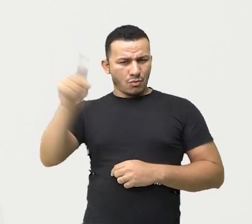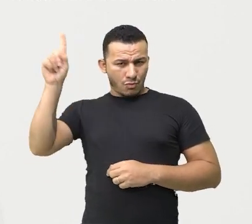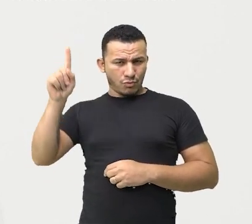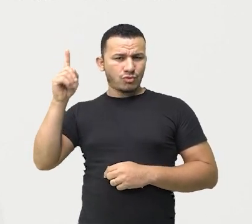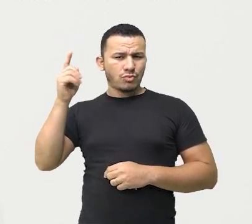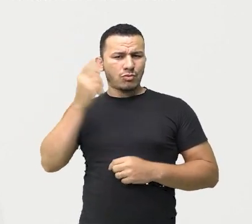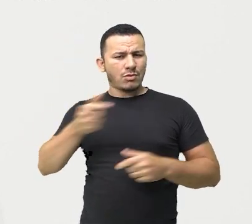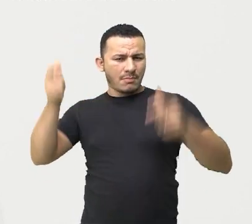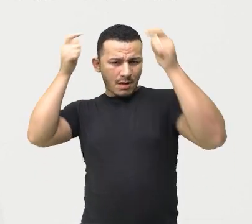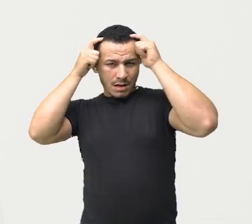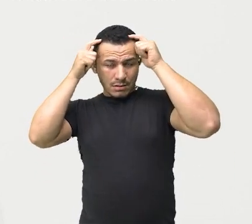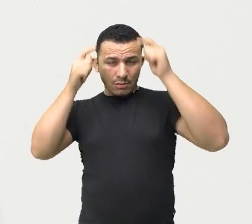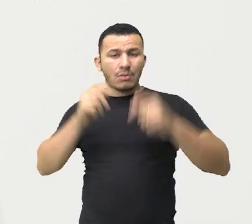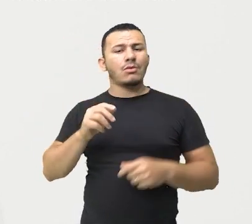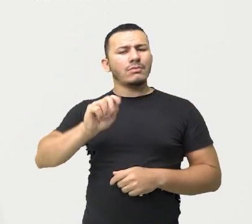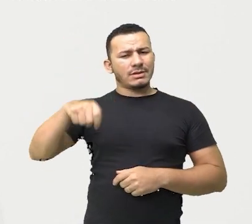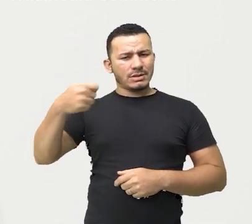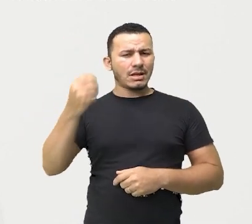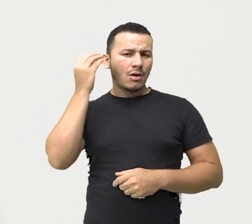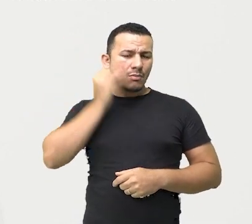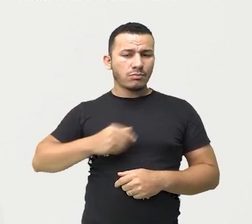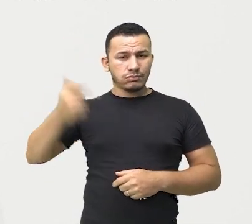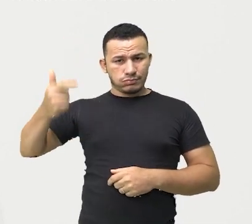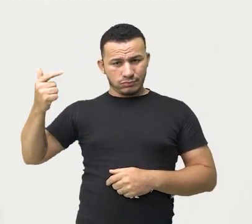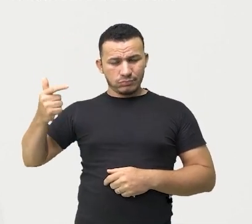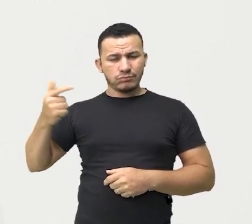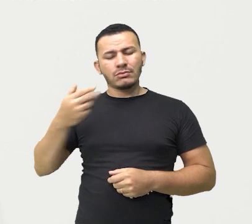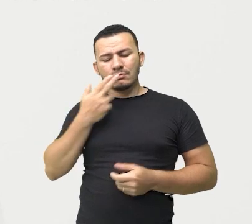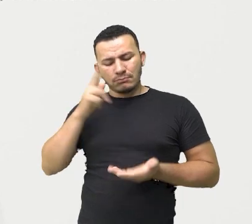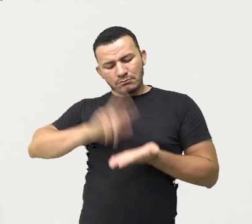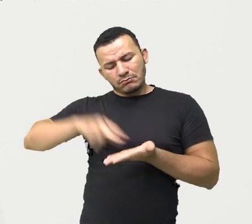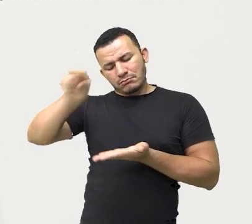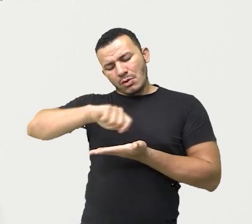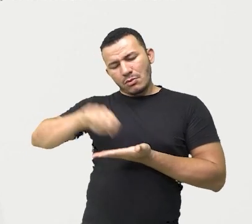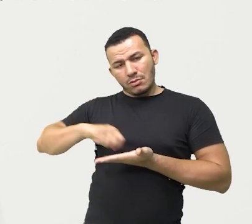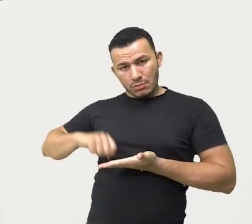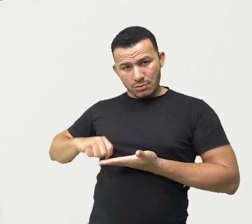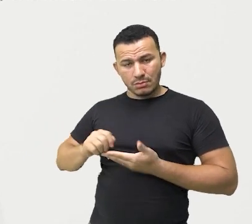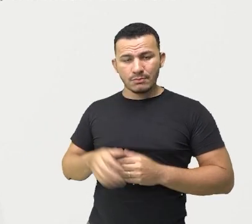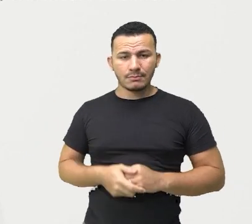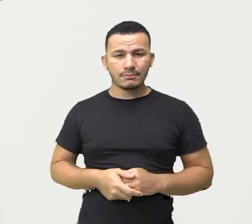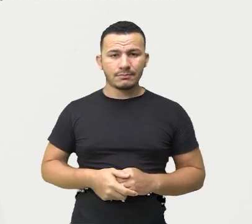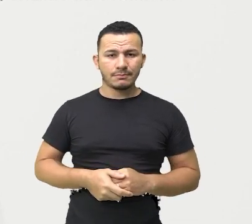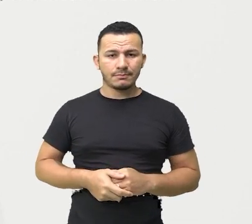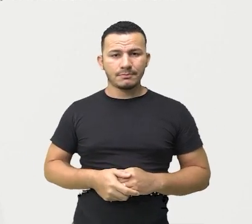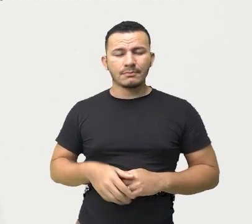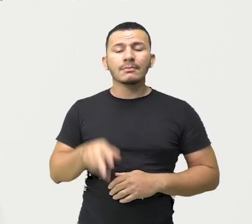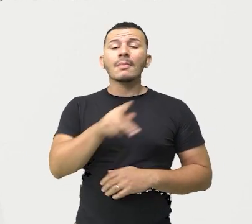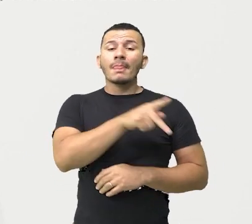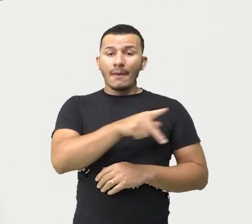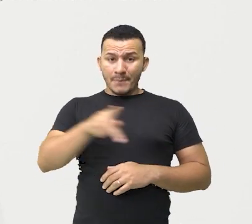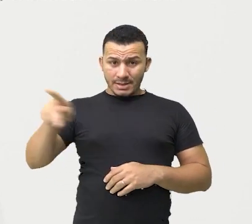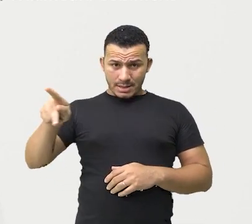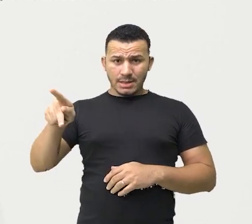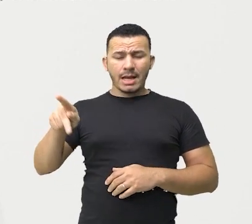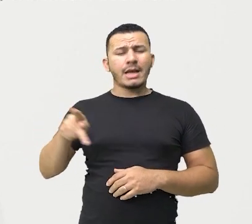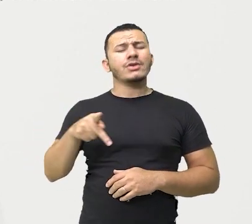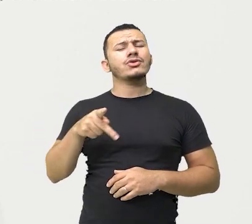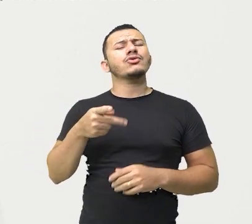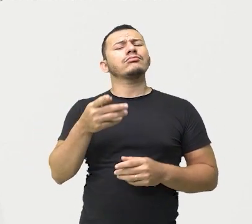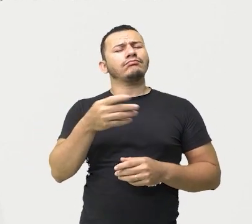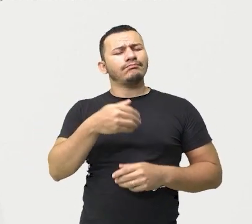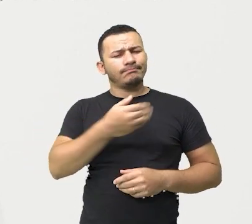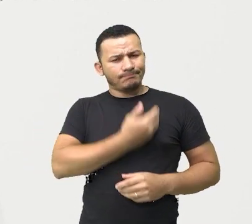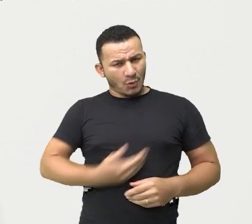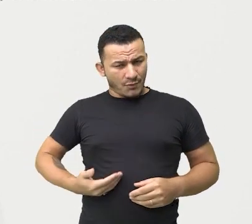Brasil, antes dele ir para o exílio na Europa. Certo, gente? Na sequência, o presidente que governou por menos